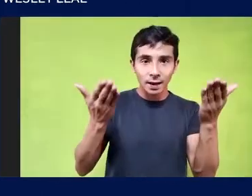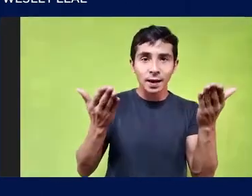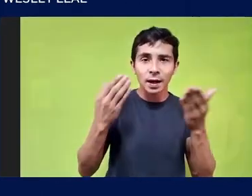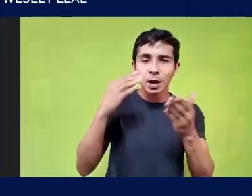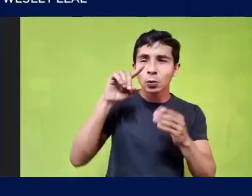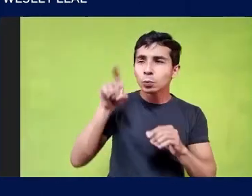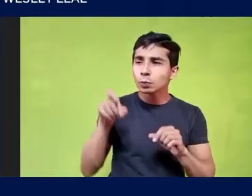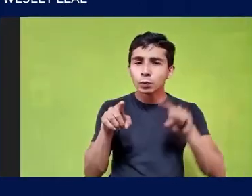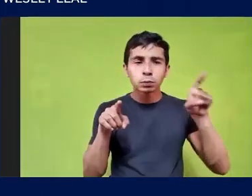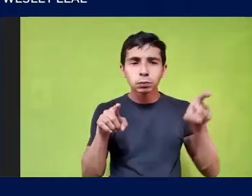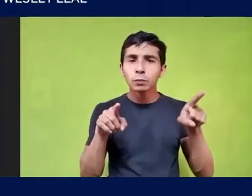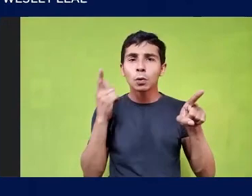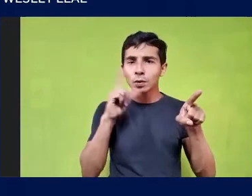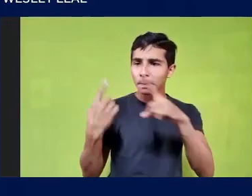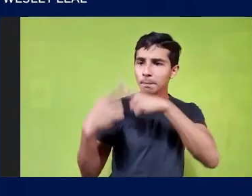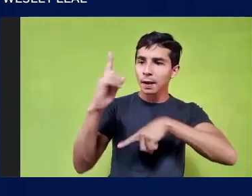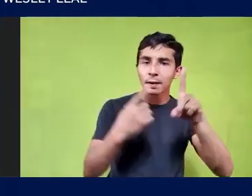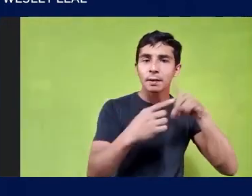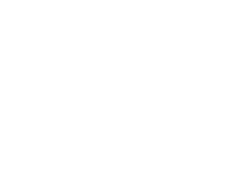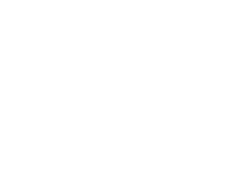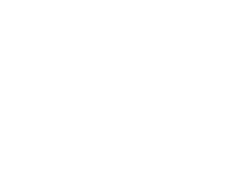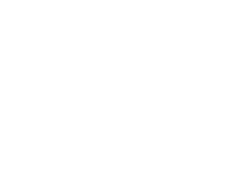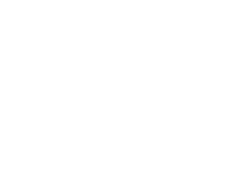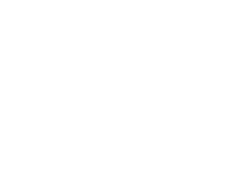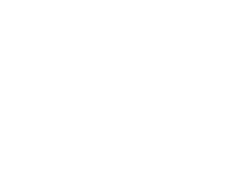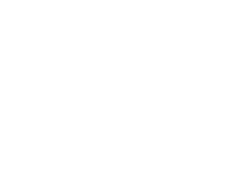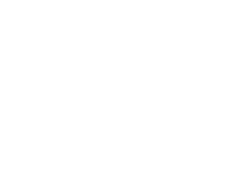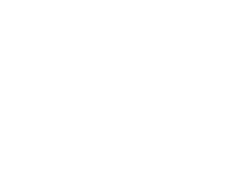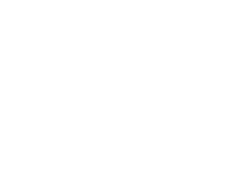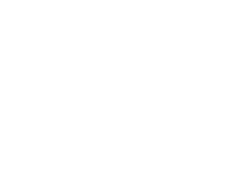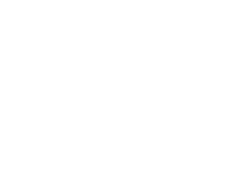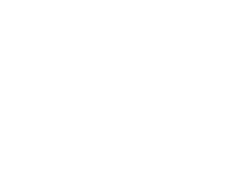Talvez seja Esse O desejo Dessa conversa Transpor